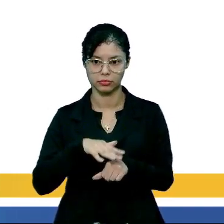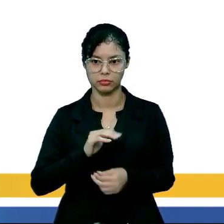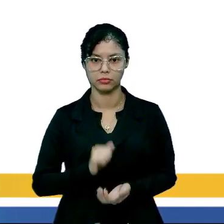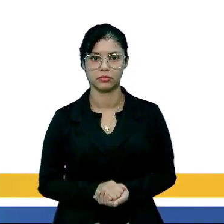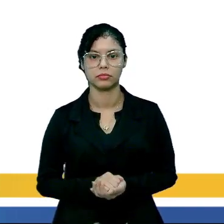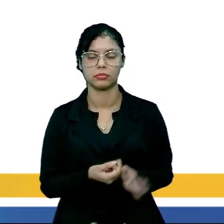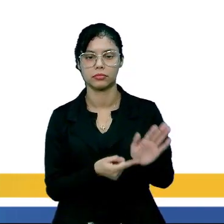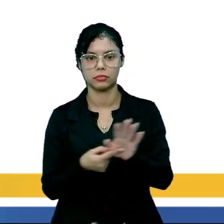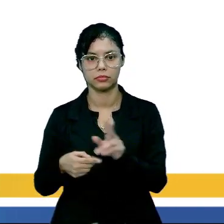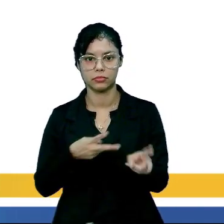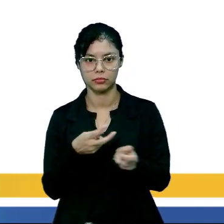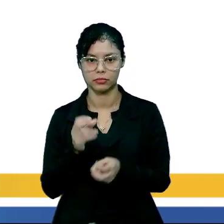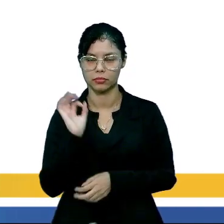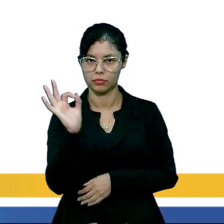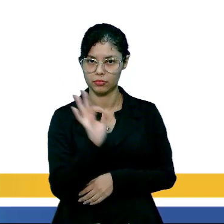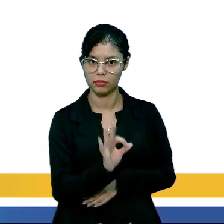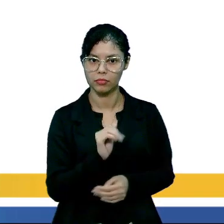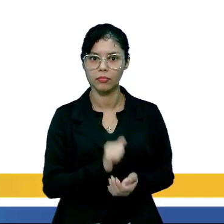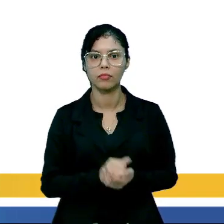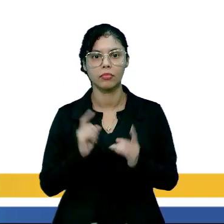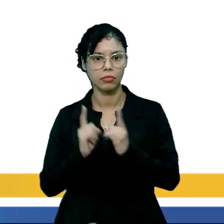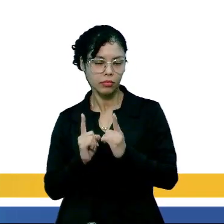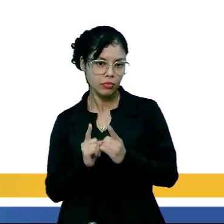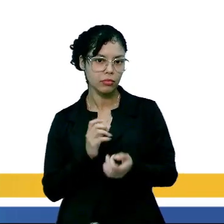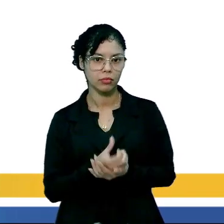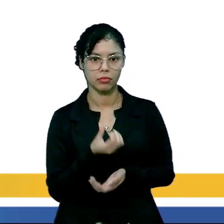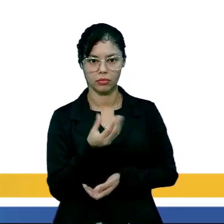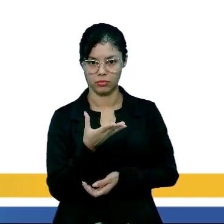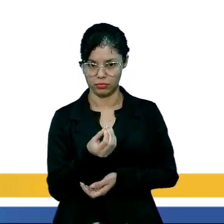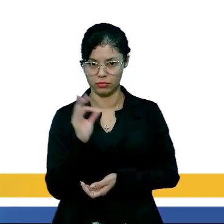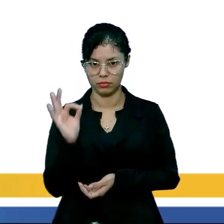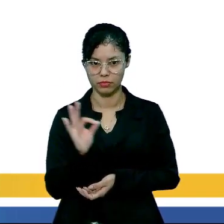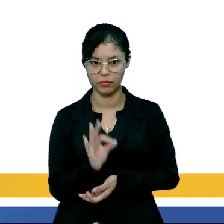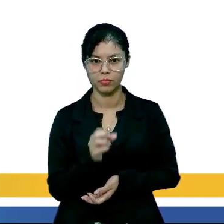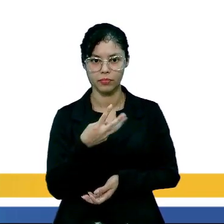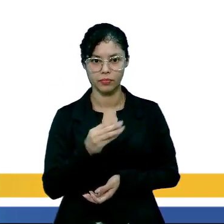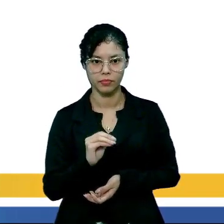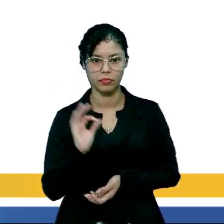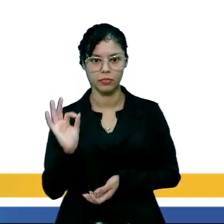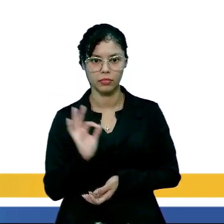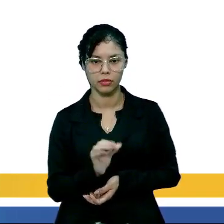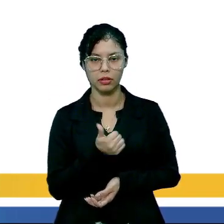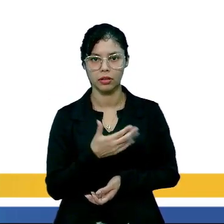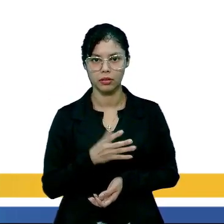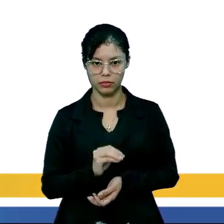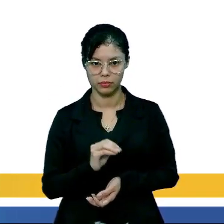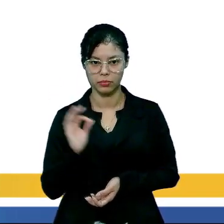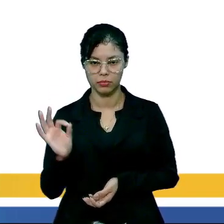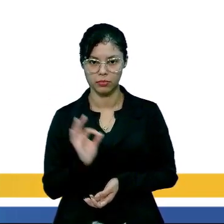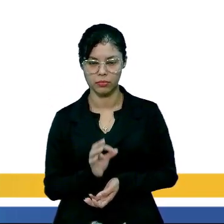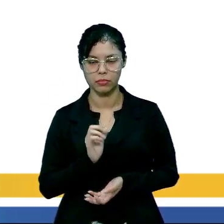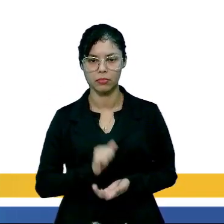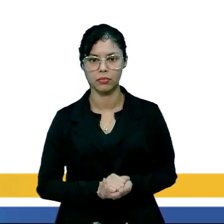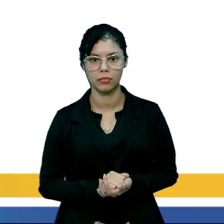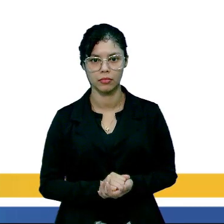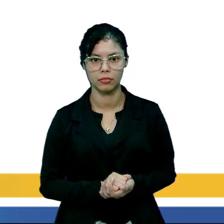Então, observe aí que no percentual de pacientes nós temos 60, 30 e 10, tá?